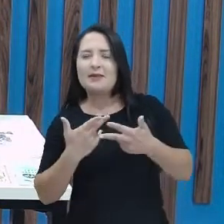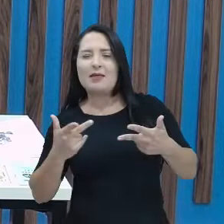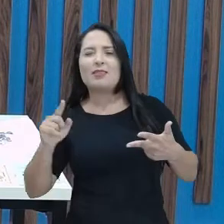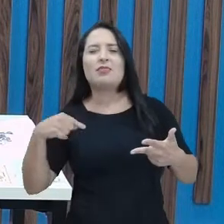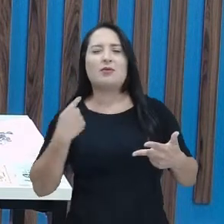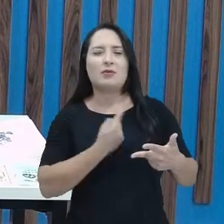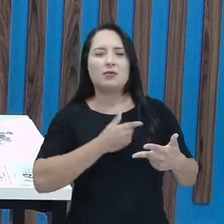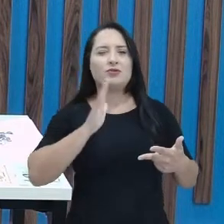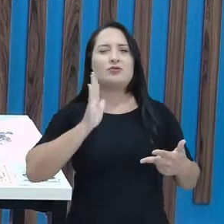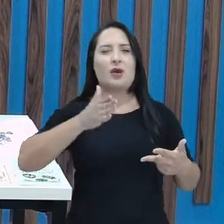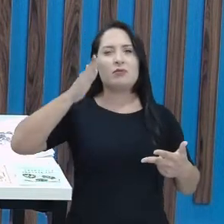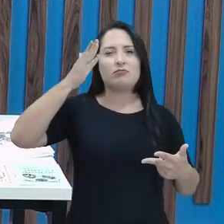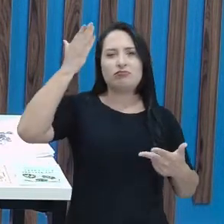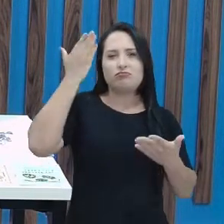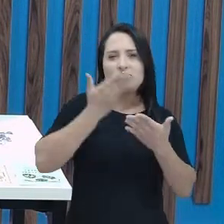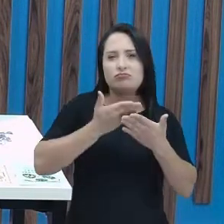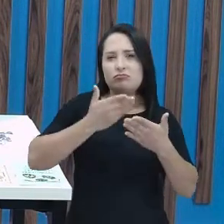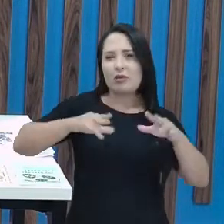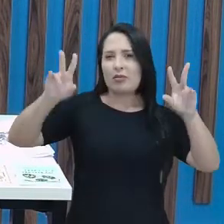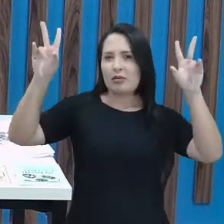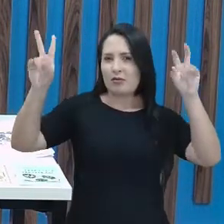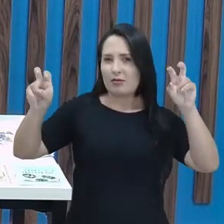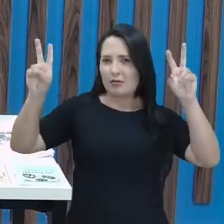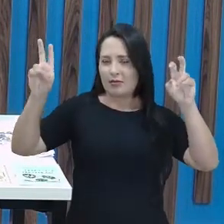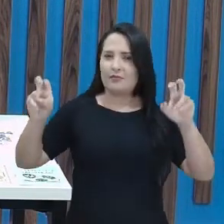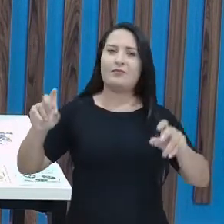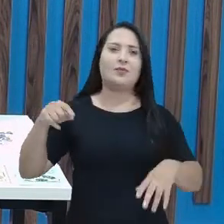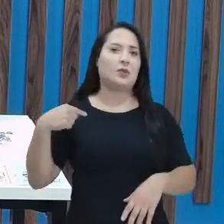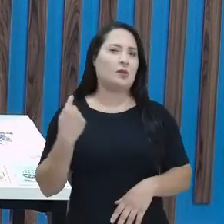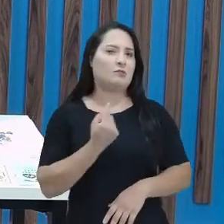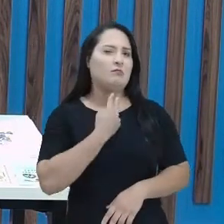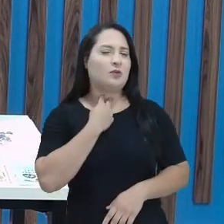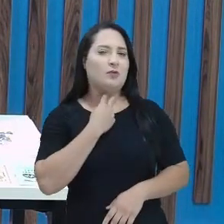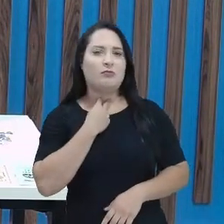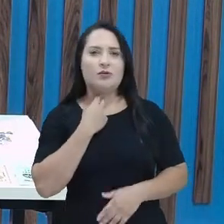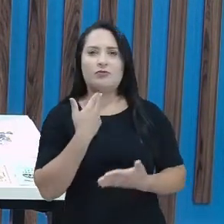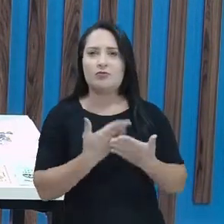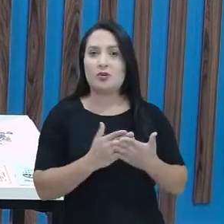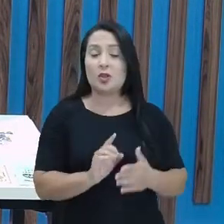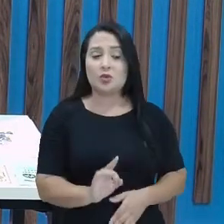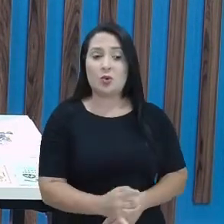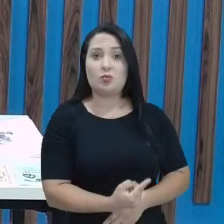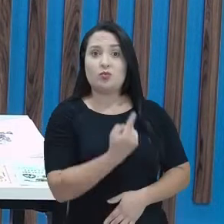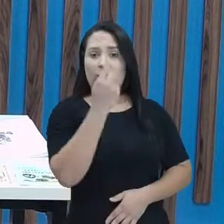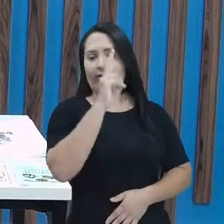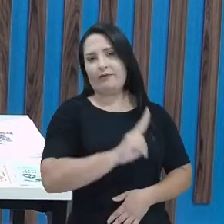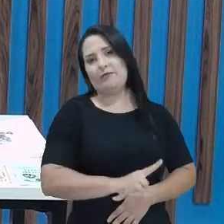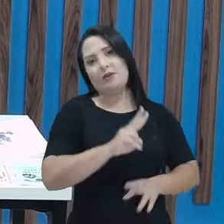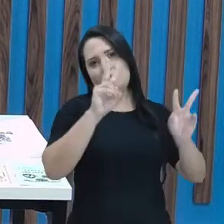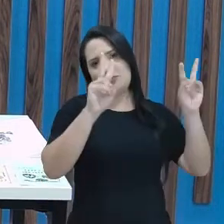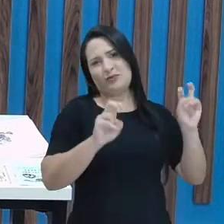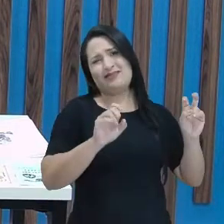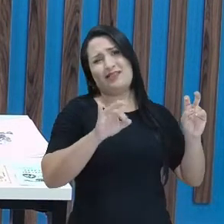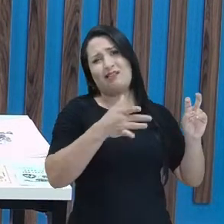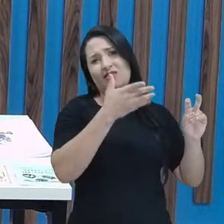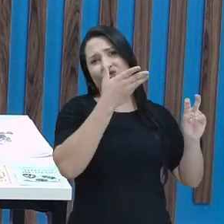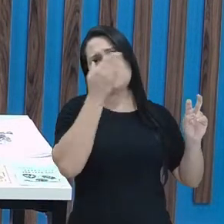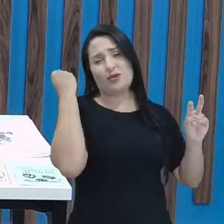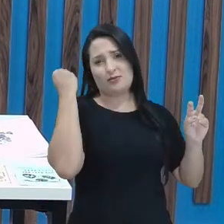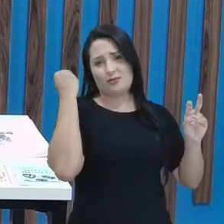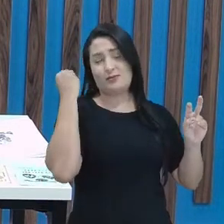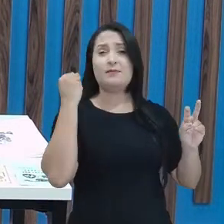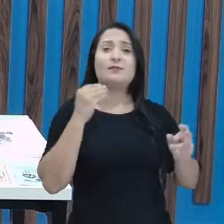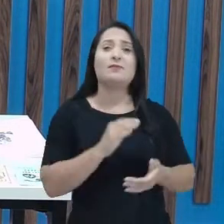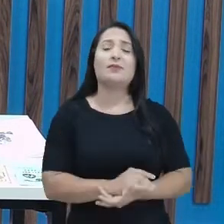vimos esse assunto, mas lembra que eu sempre digo, a gente não pode estudar um assunto apenas uma vez, senão a gente esquece, não é verdade?